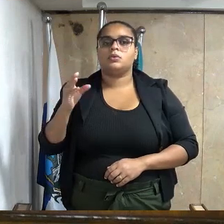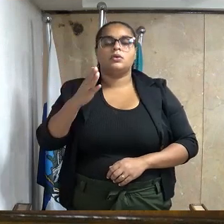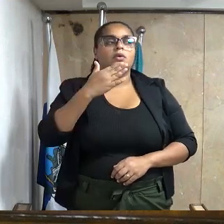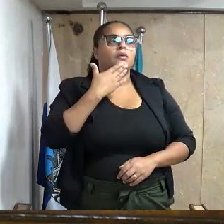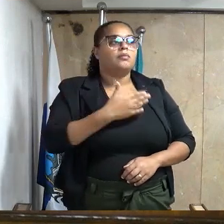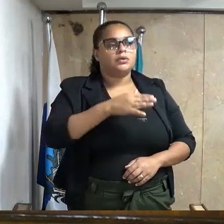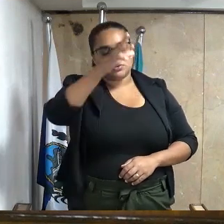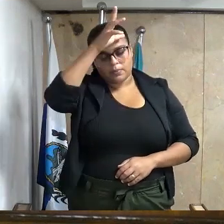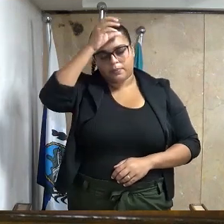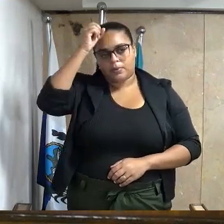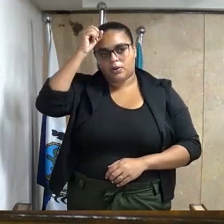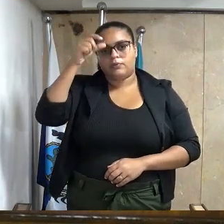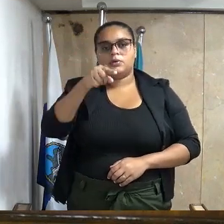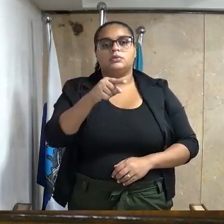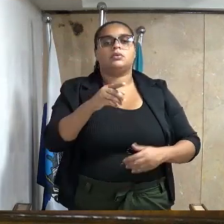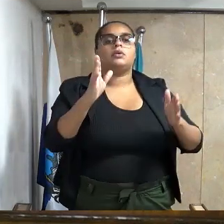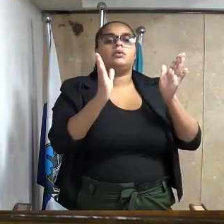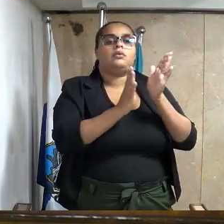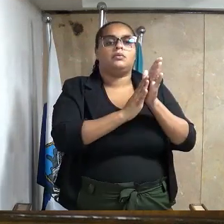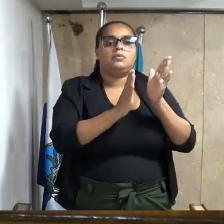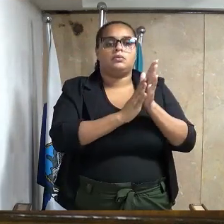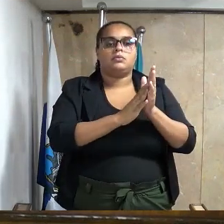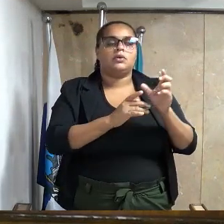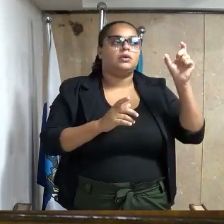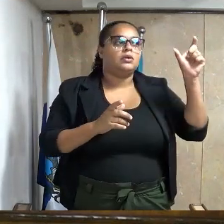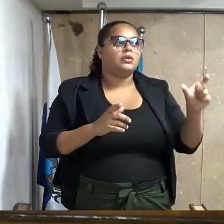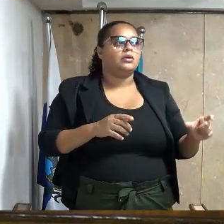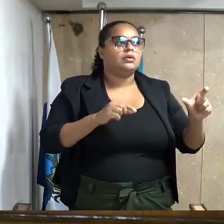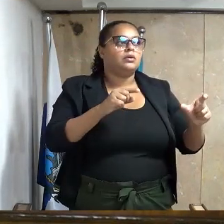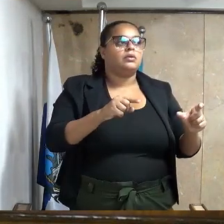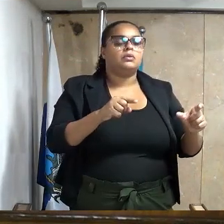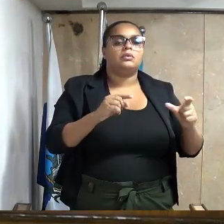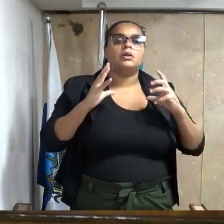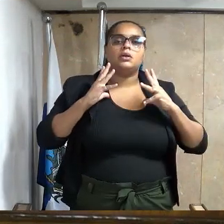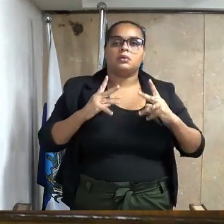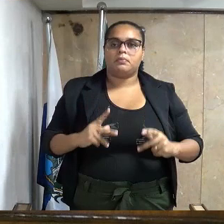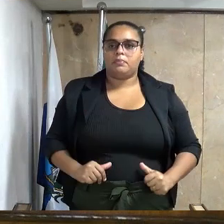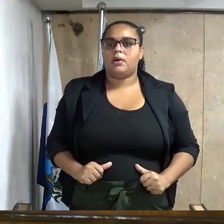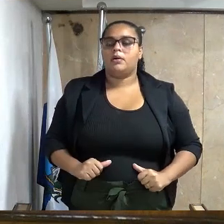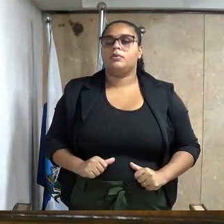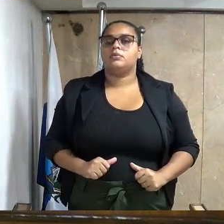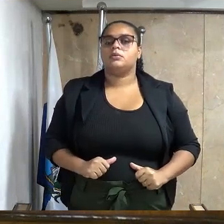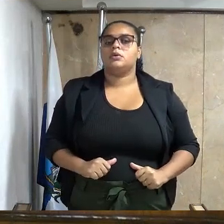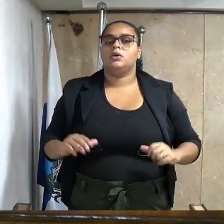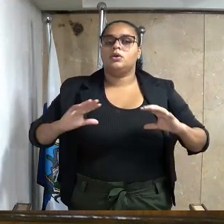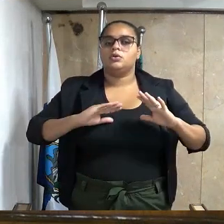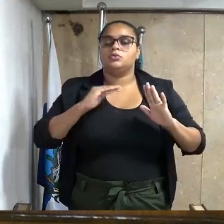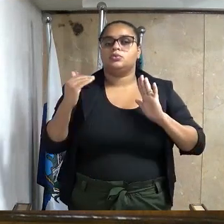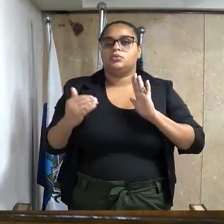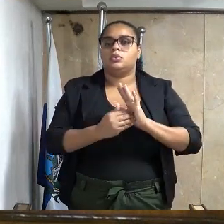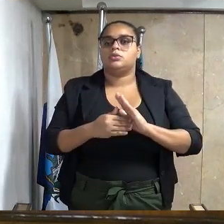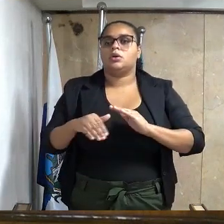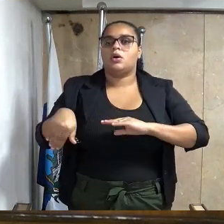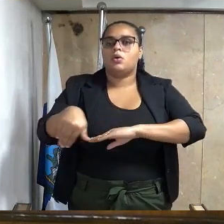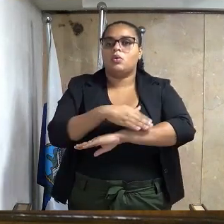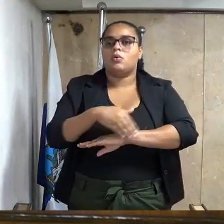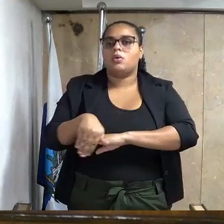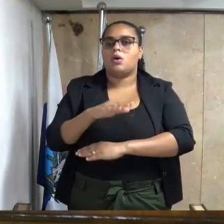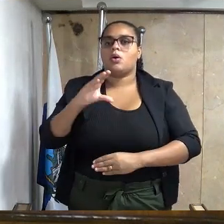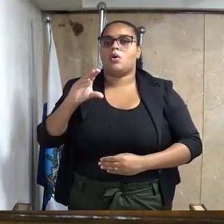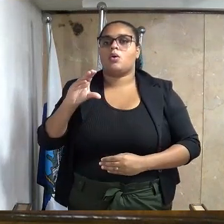senhor prefeito de recapeamento asfáltico, incluindo a operação Tapa Buracos, em toda a extensão da rua Pompeia,